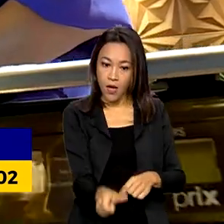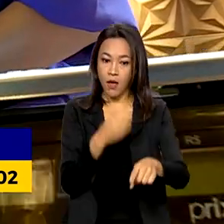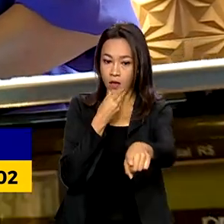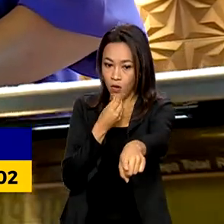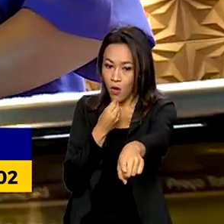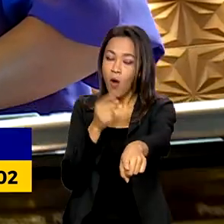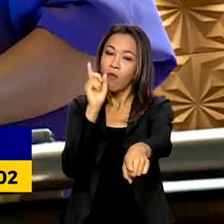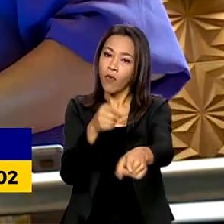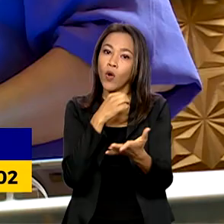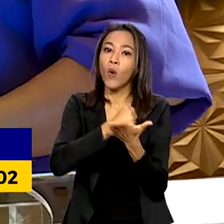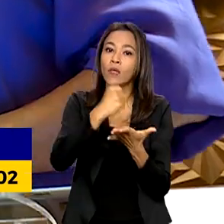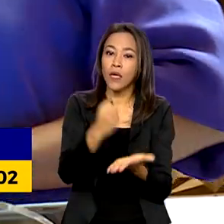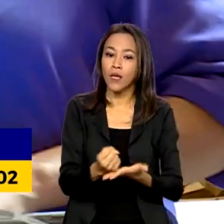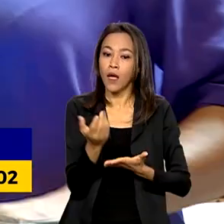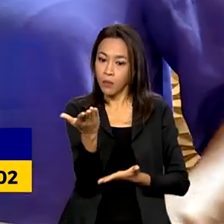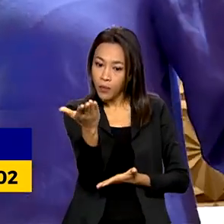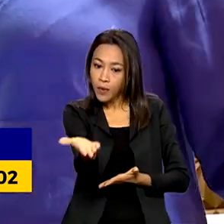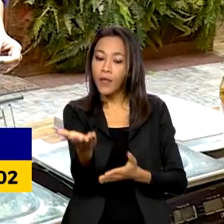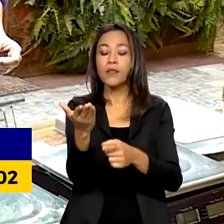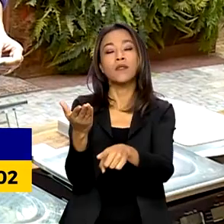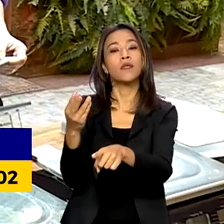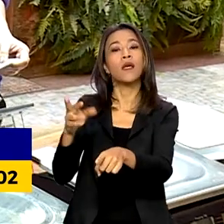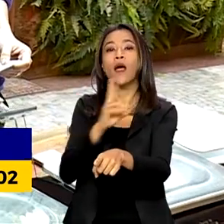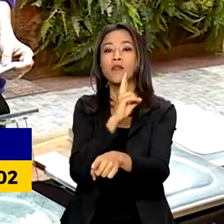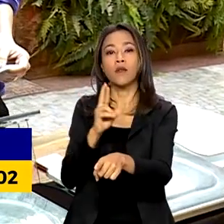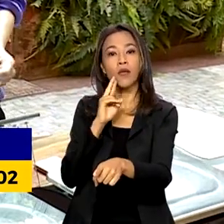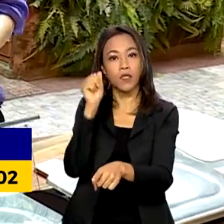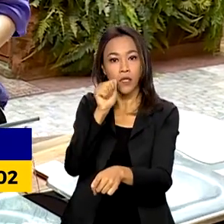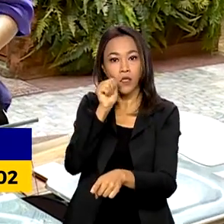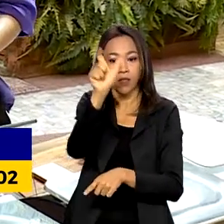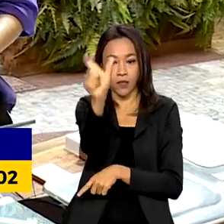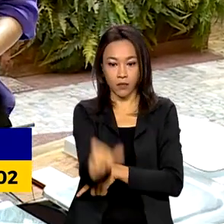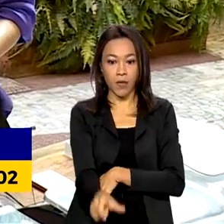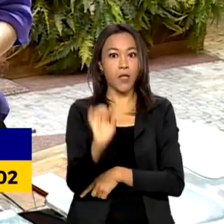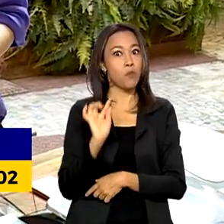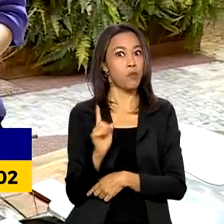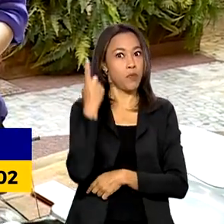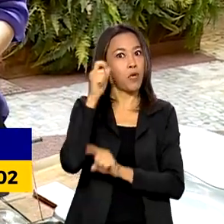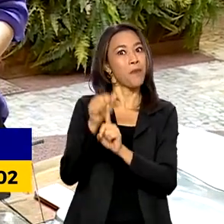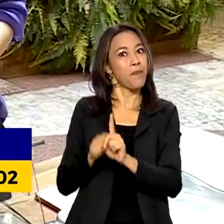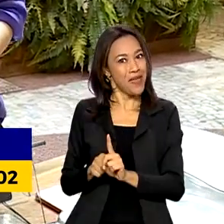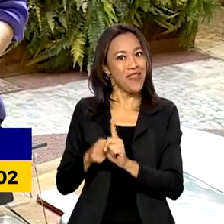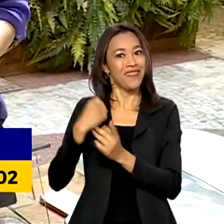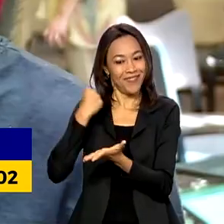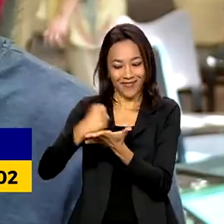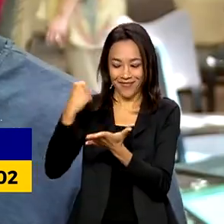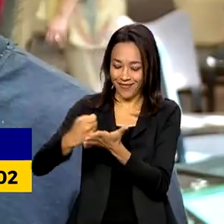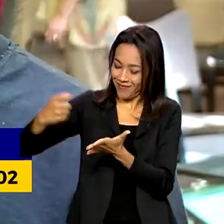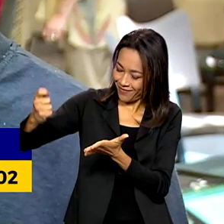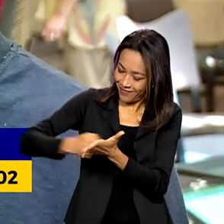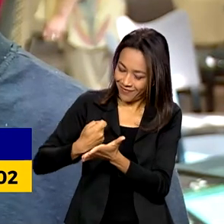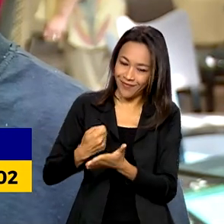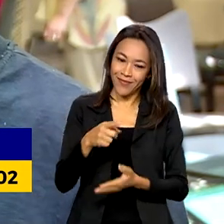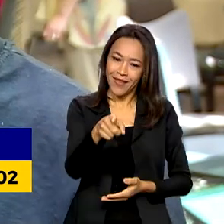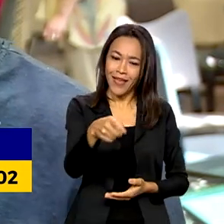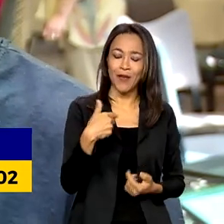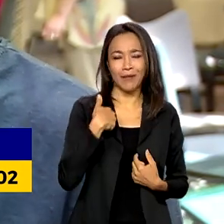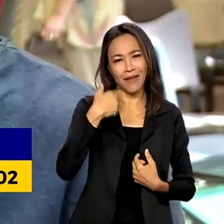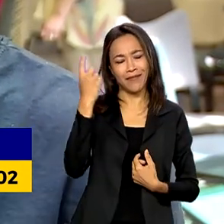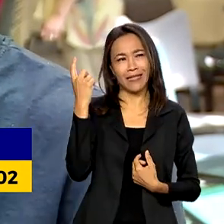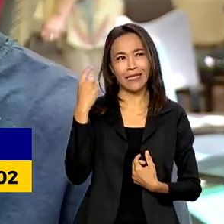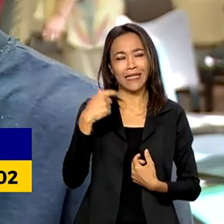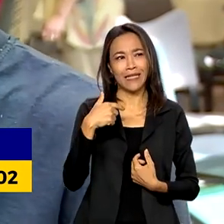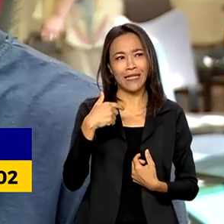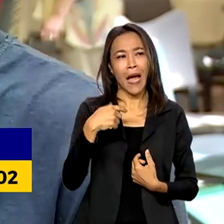contratados pelo restaurante da Fernanda e está no primeiro mês de carteira assinada. Eu caí naquele limbo de a